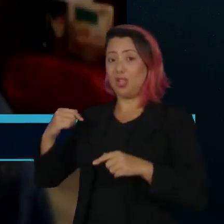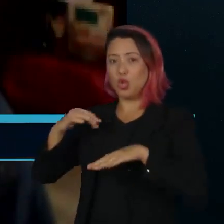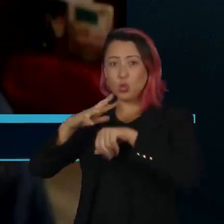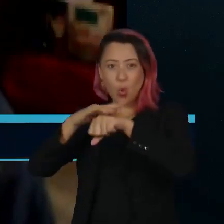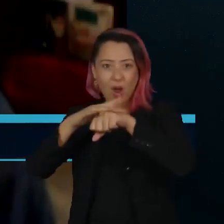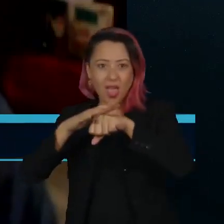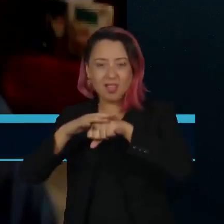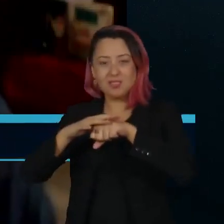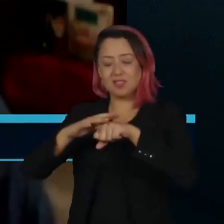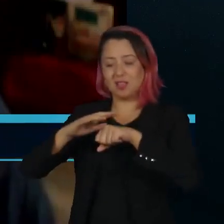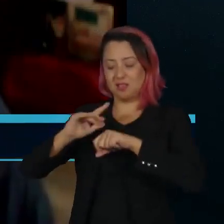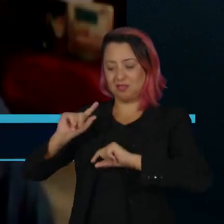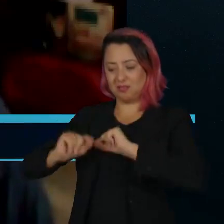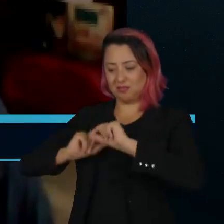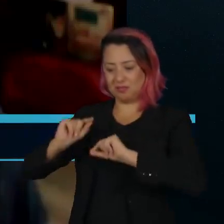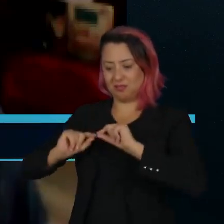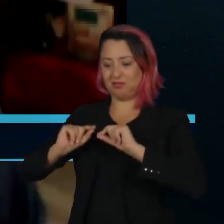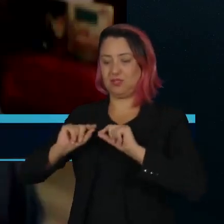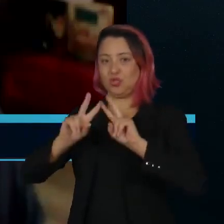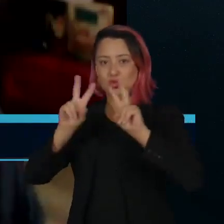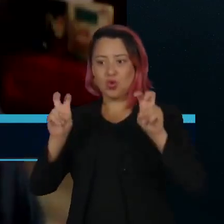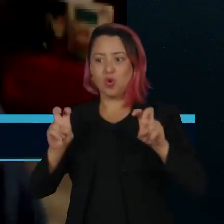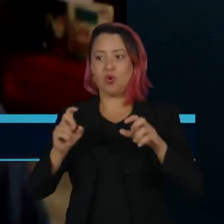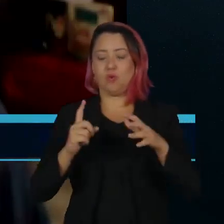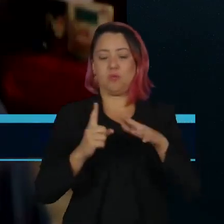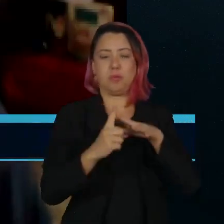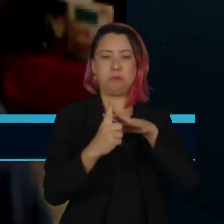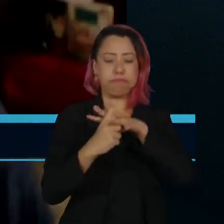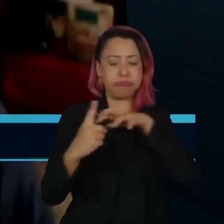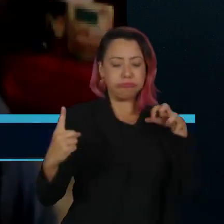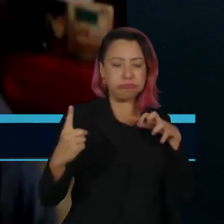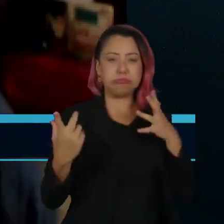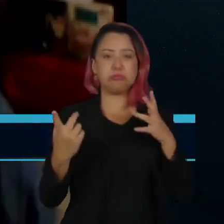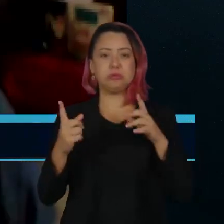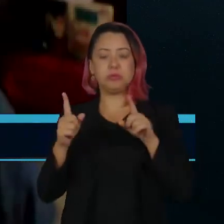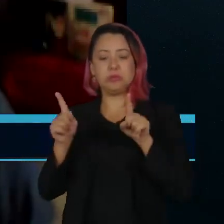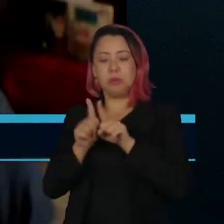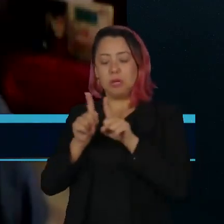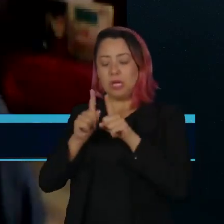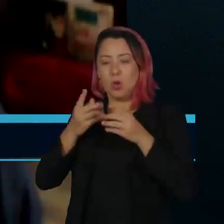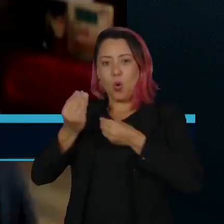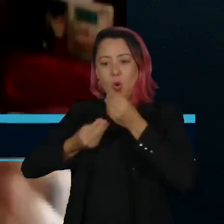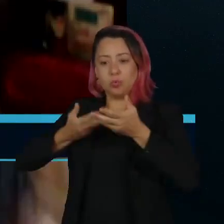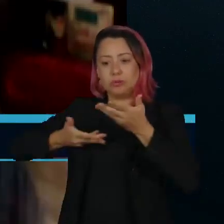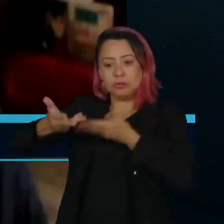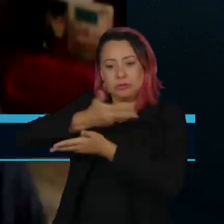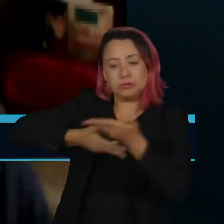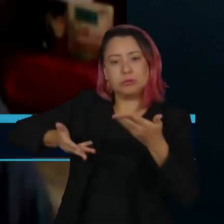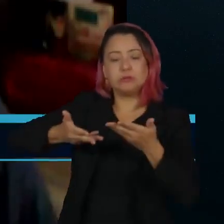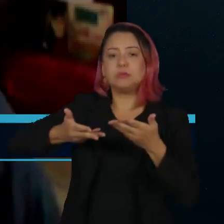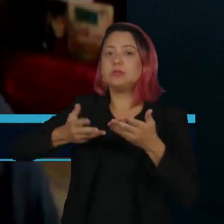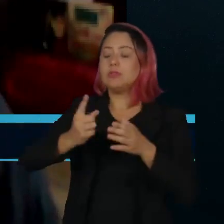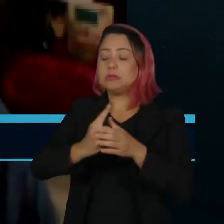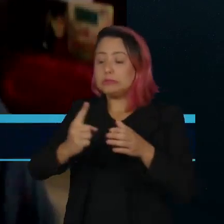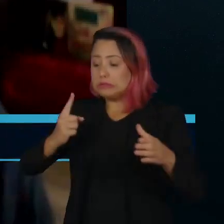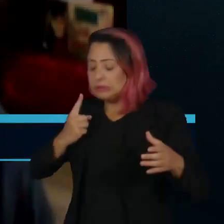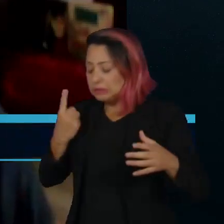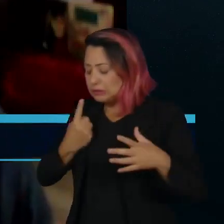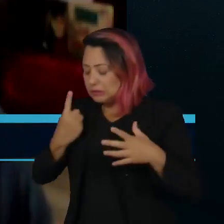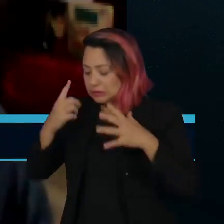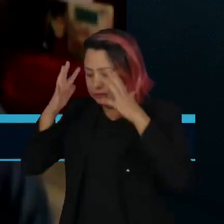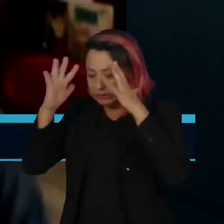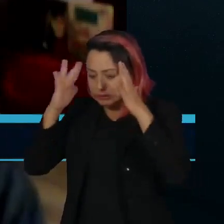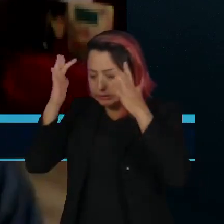psicossociais, derivados do trabalho, eles são uma realidade na nossa sociedade há muito tempo. E